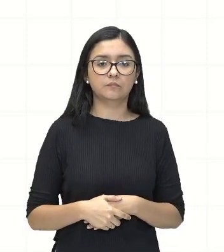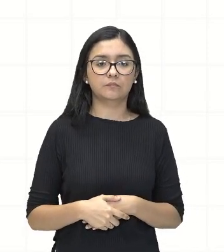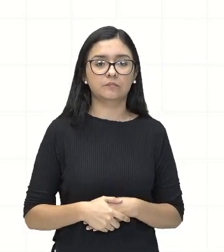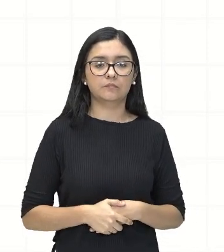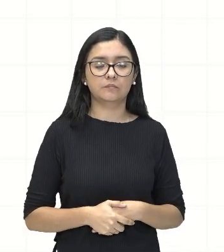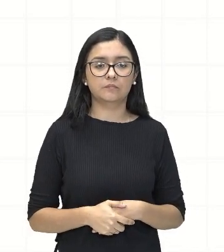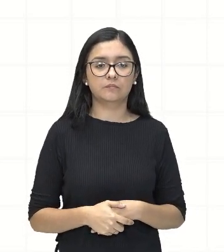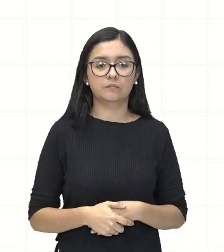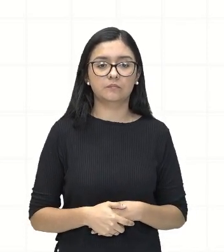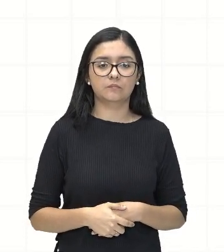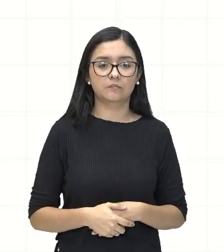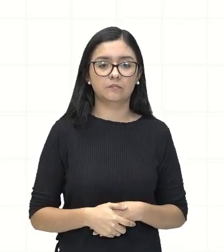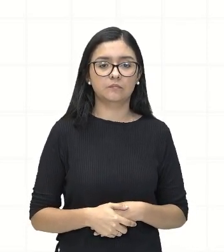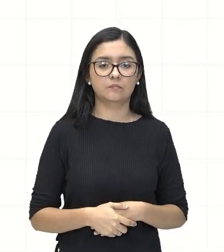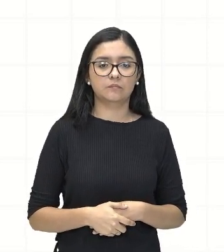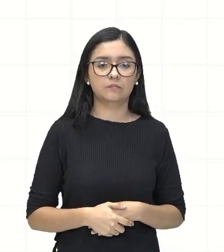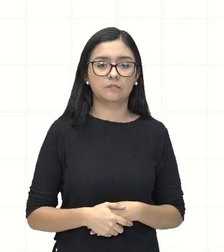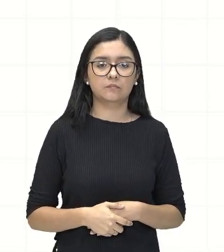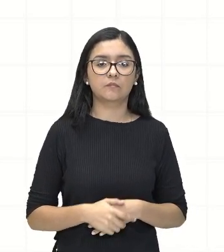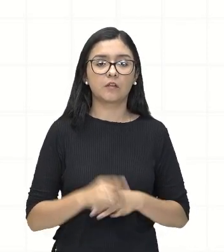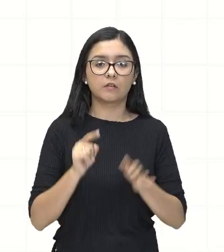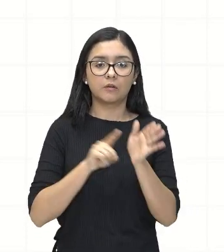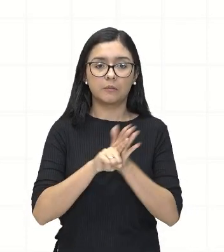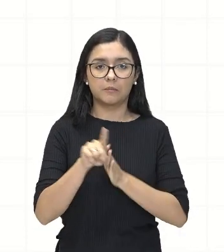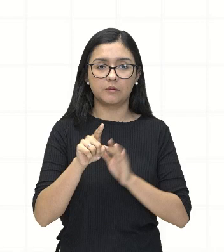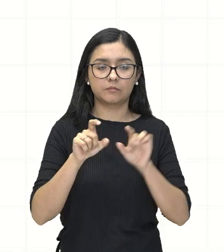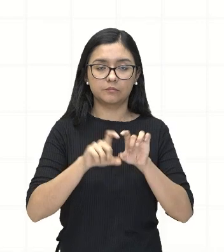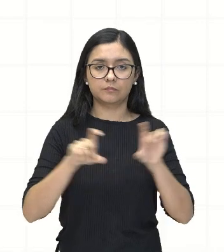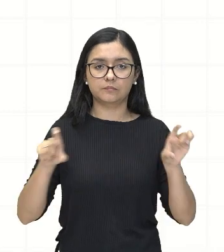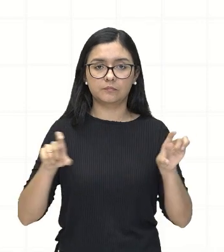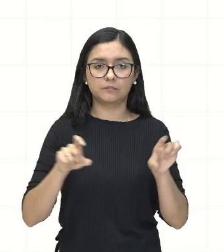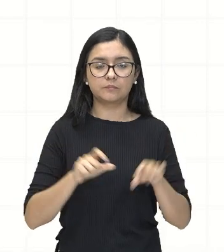voltar aqui no nosso probleminha. Então, ó.